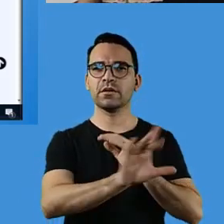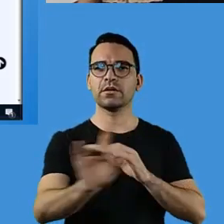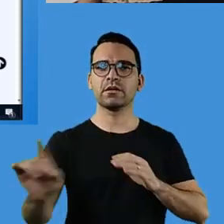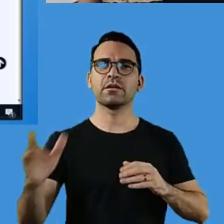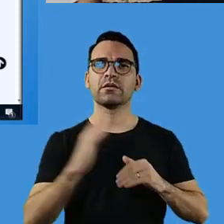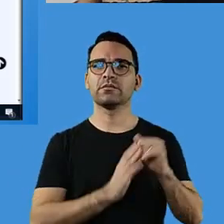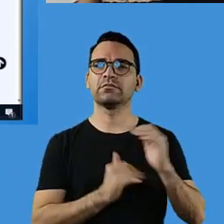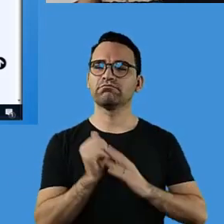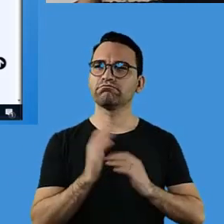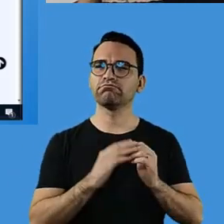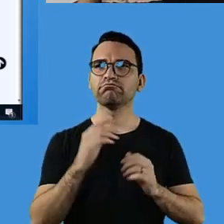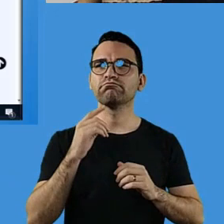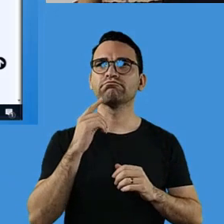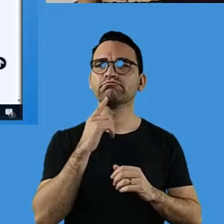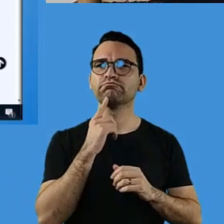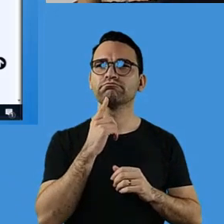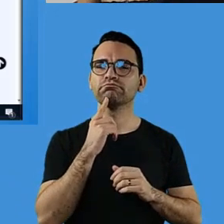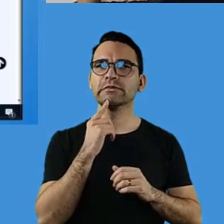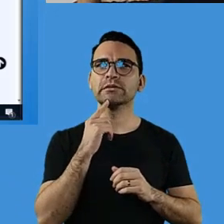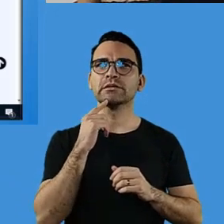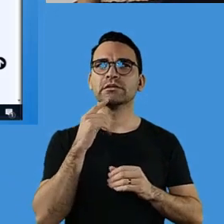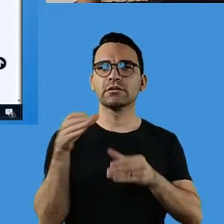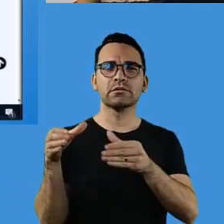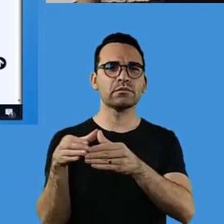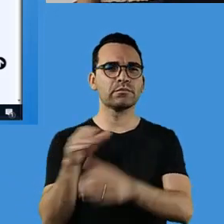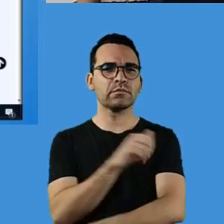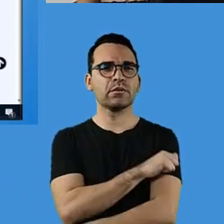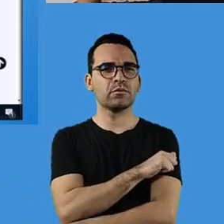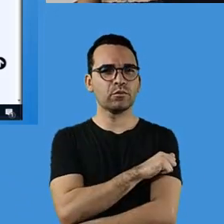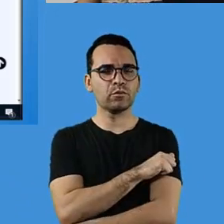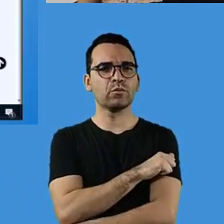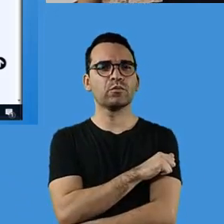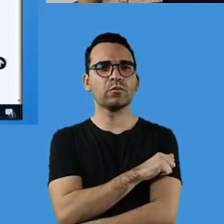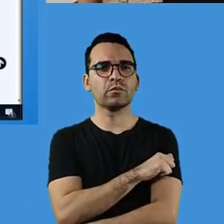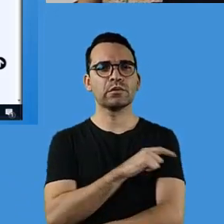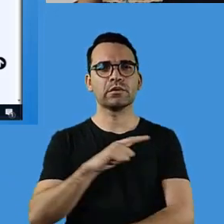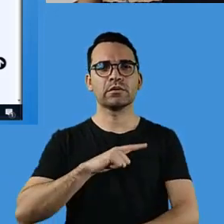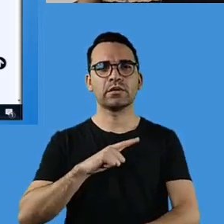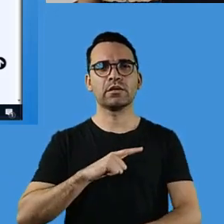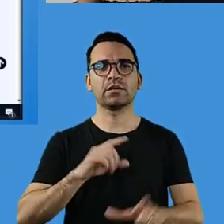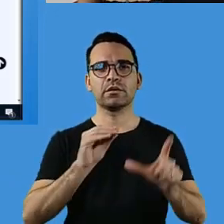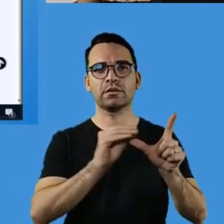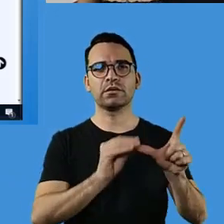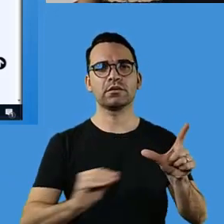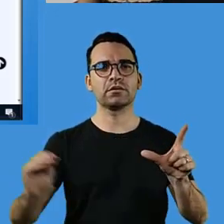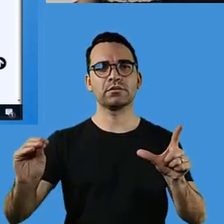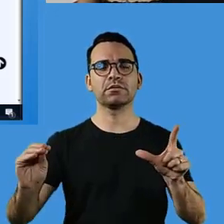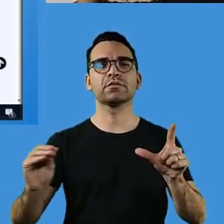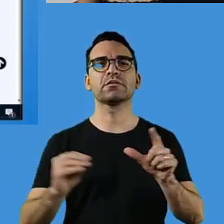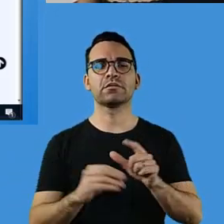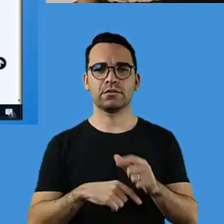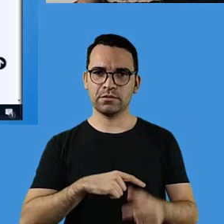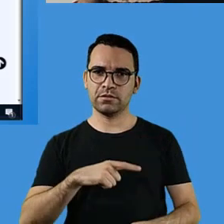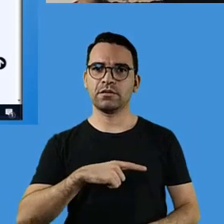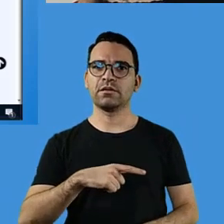habilidade que está ali, para os alunos daquele nível, tem um link com a nova escola, com sugestões de planejamento. Então, assim,